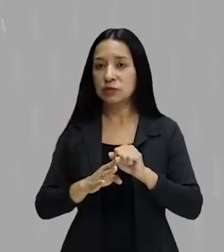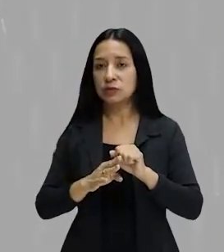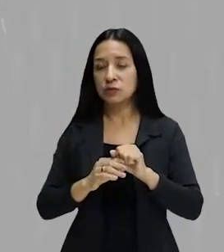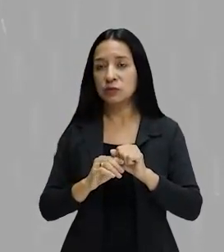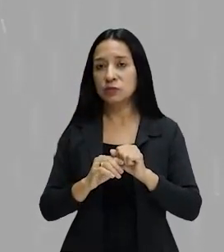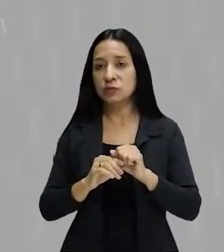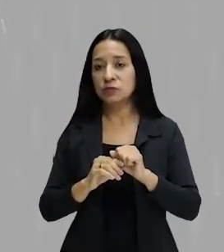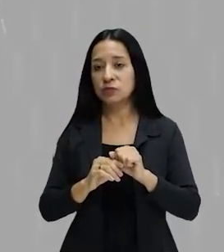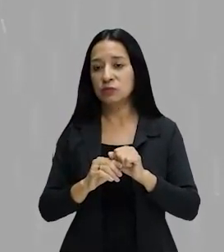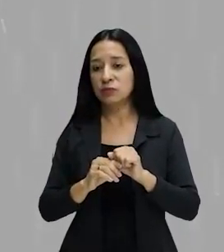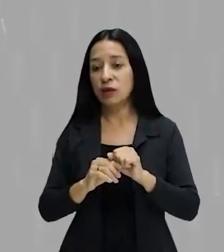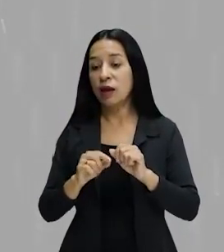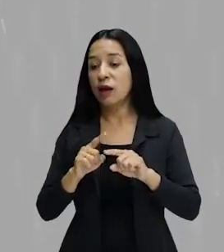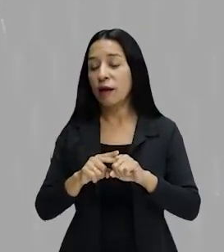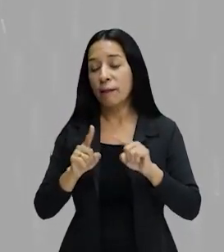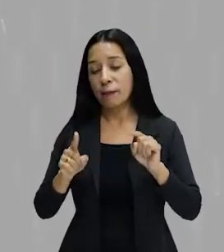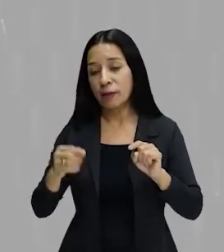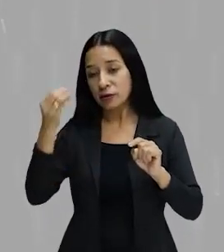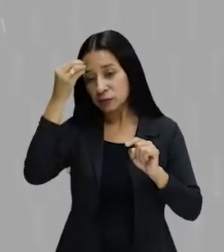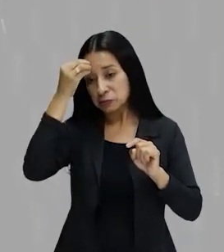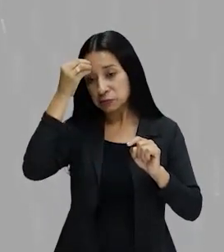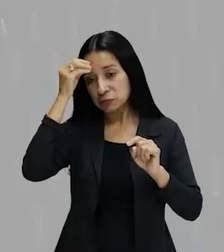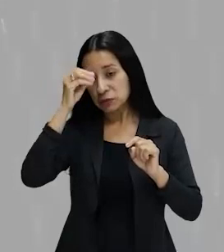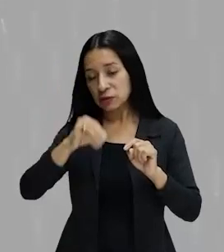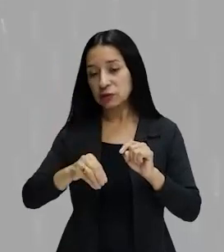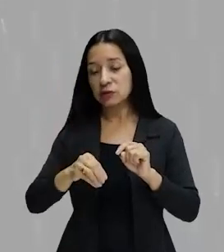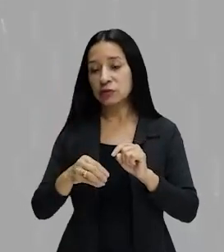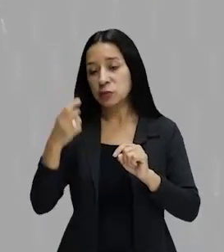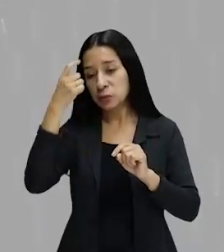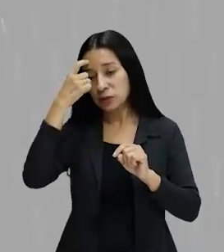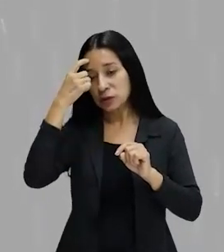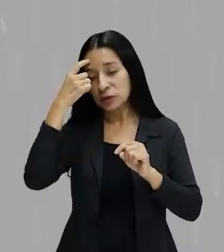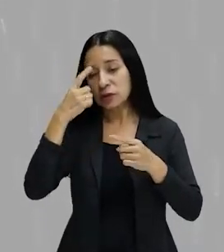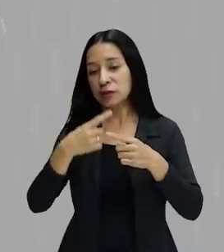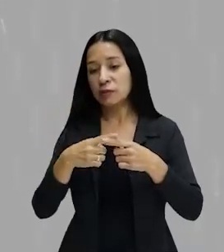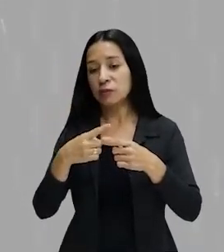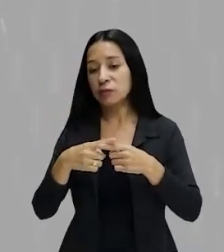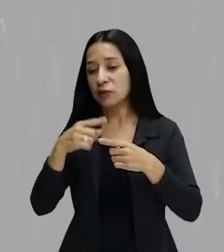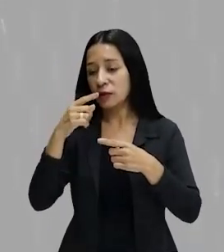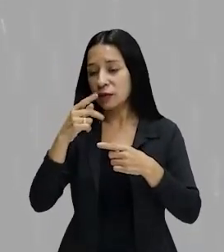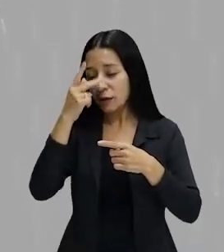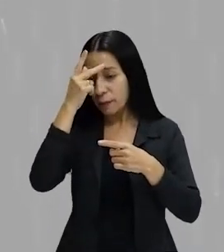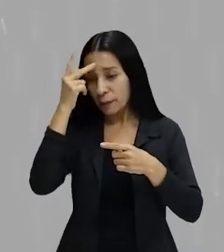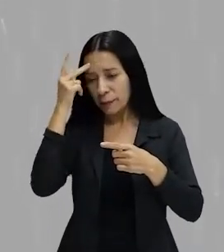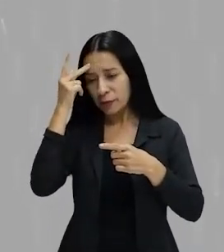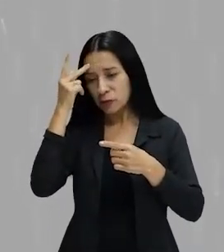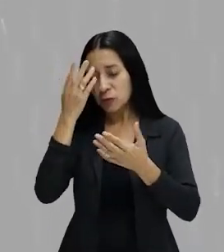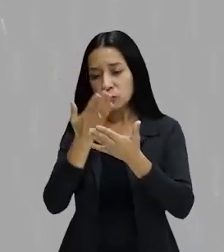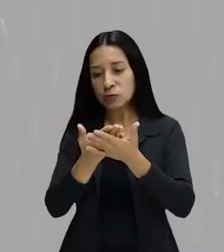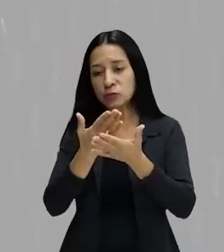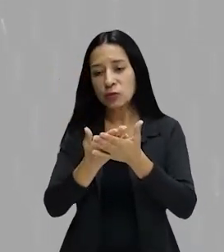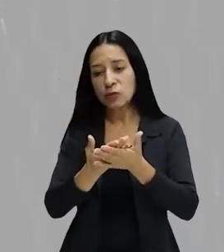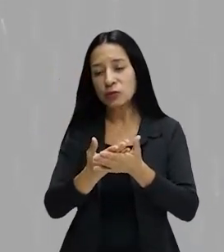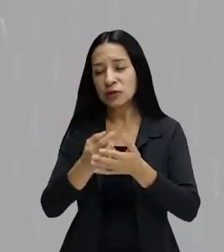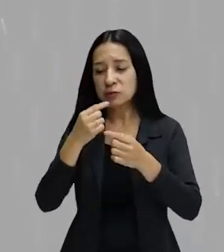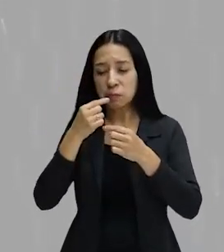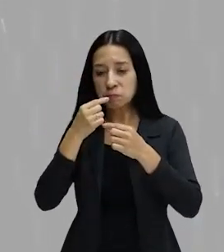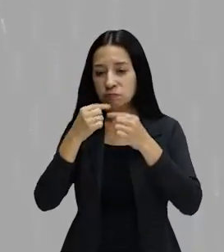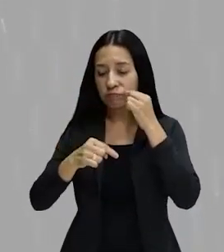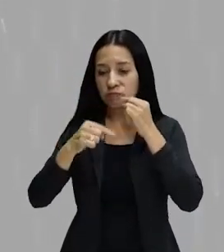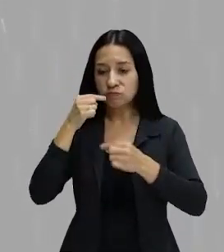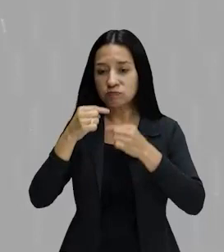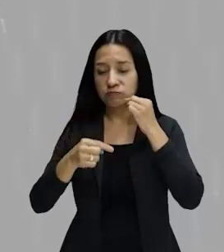e desistiu dessa ideia por conta dos linguistas, dos gramáticos, que vieram sobre ele. O que nós podemos